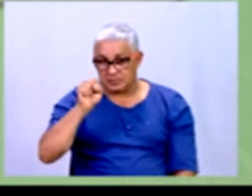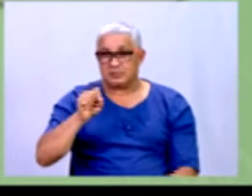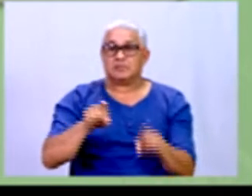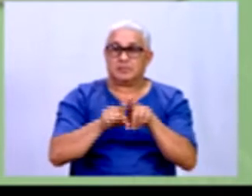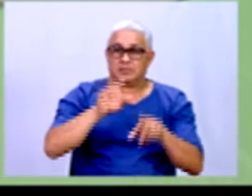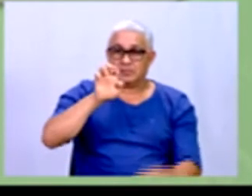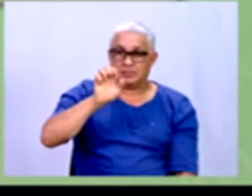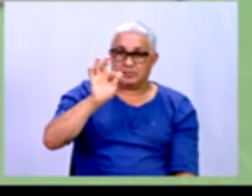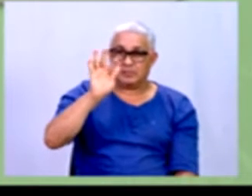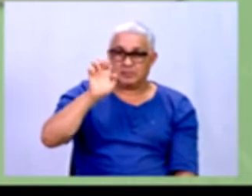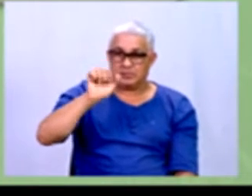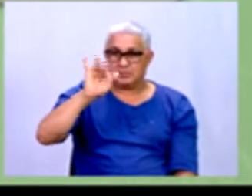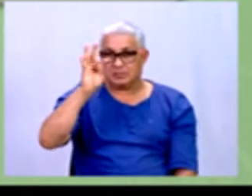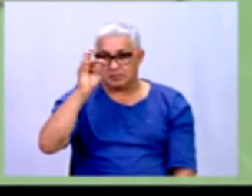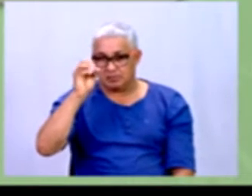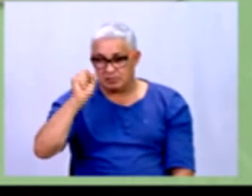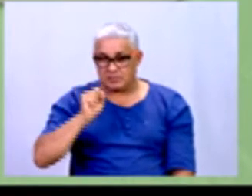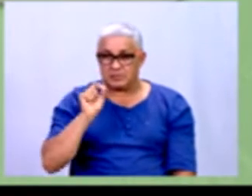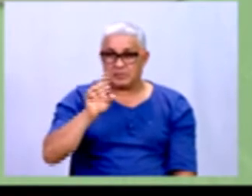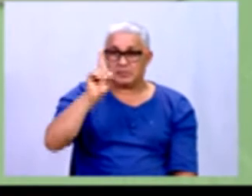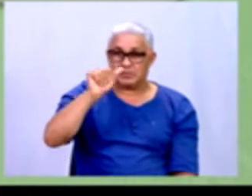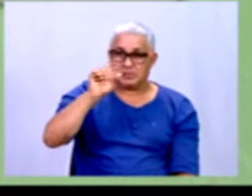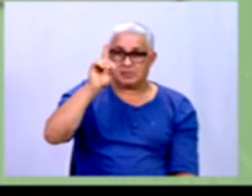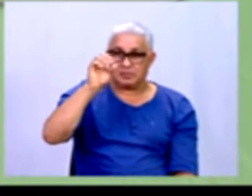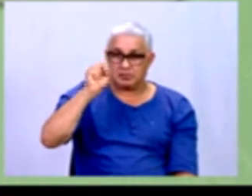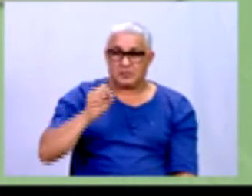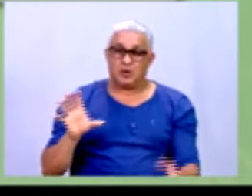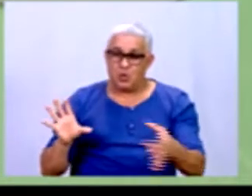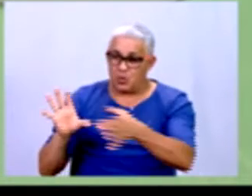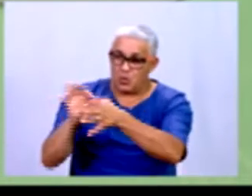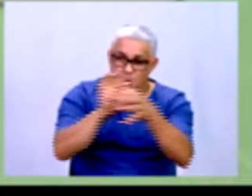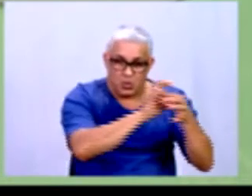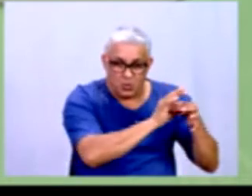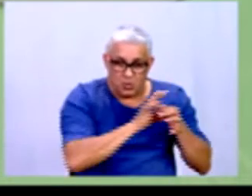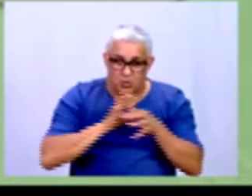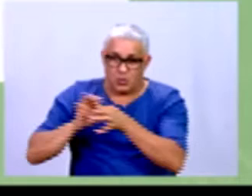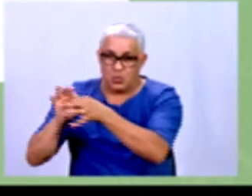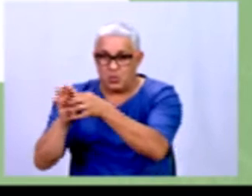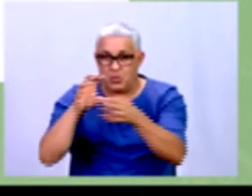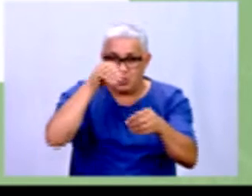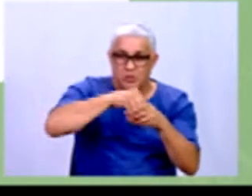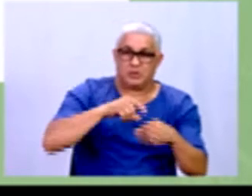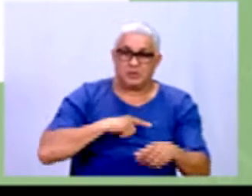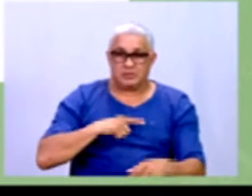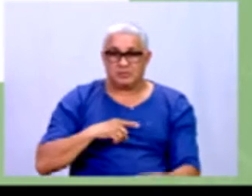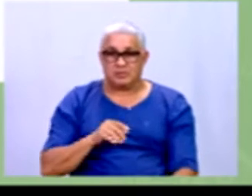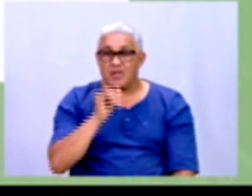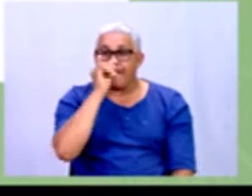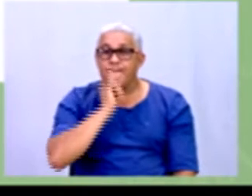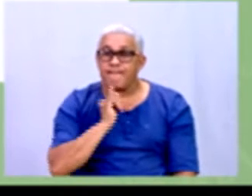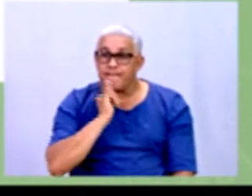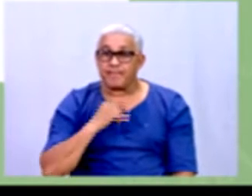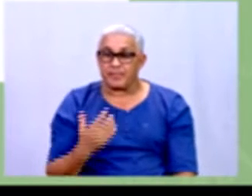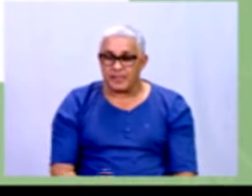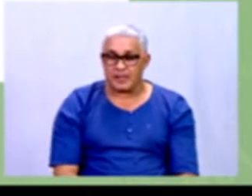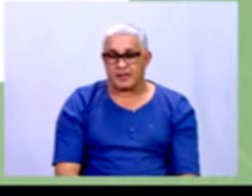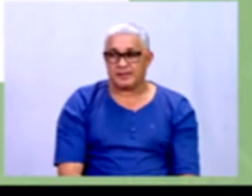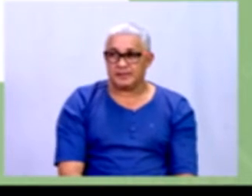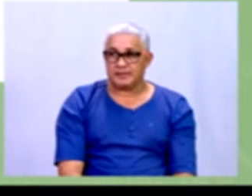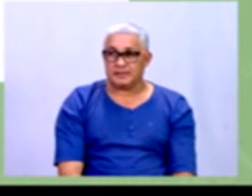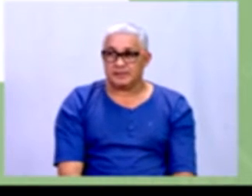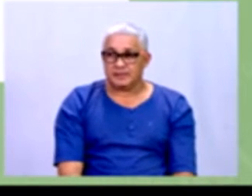coletados em um estudo são denominados conjunto de dados, né? Então, aqui a gente tem um exemplo, por exemplo, de